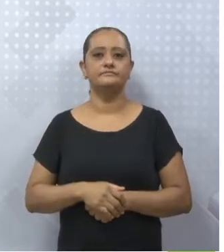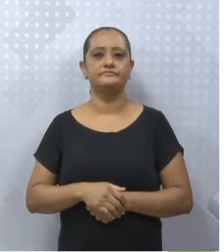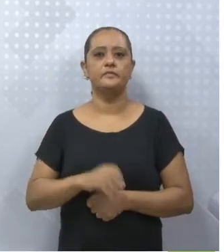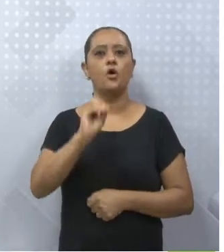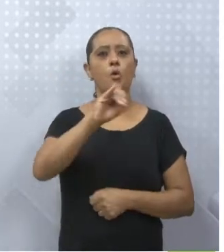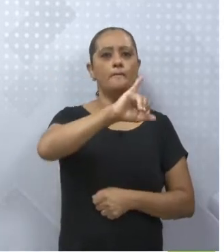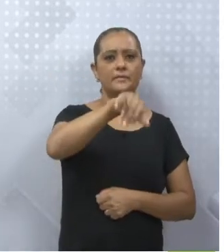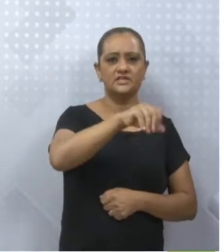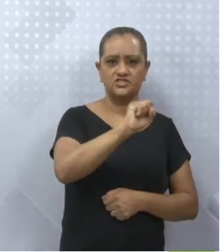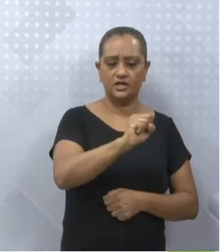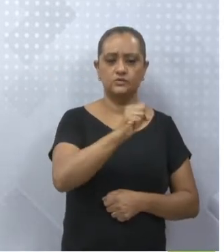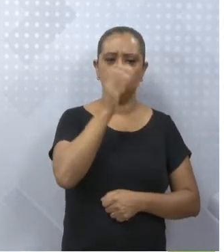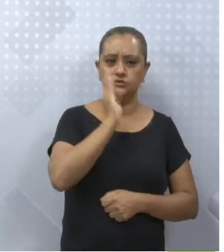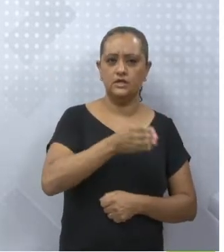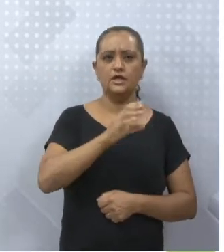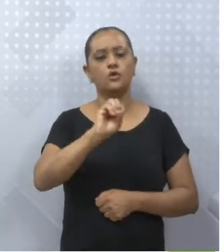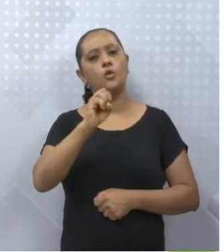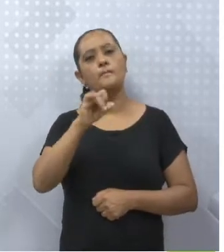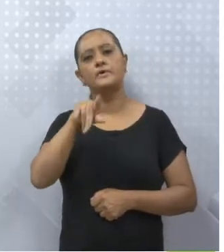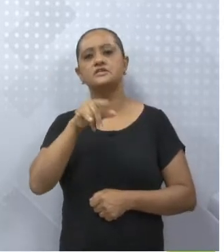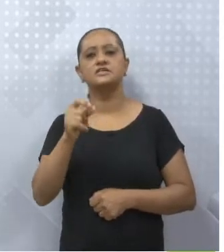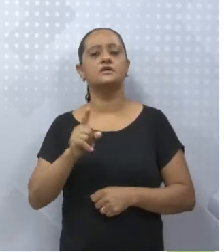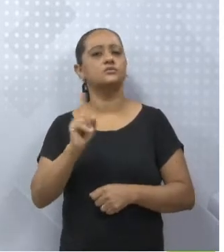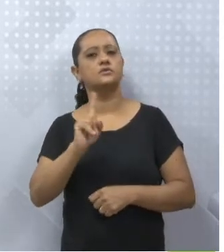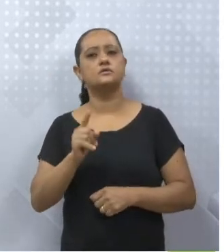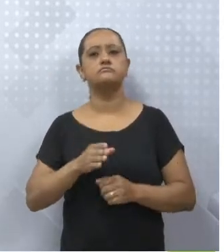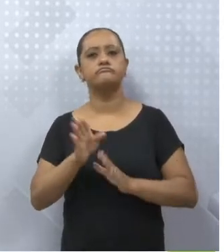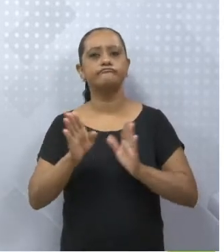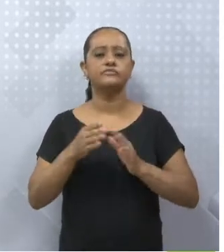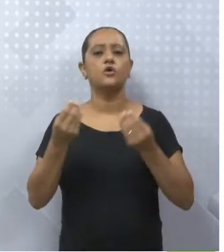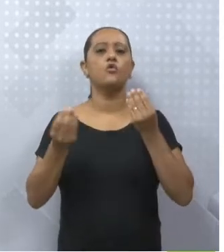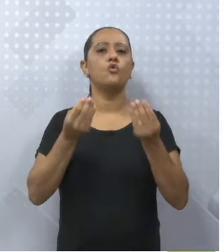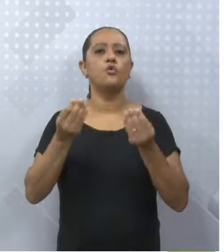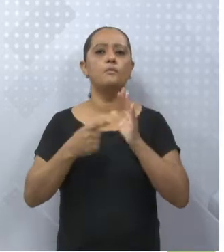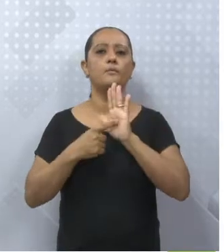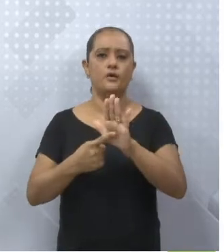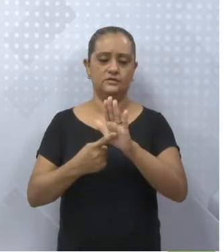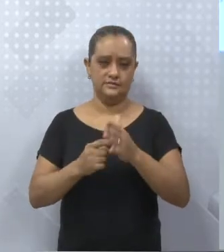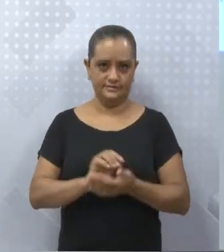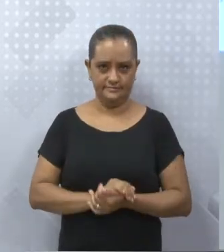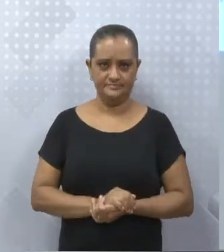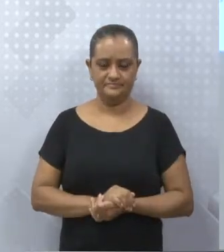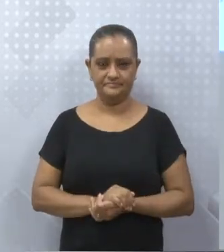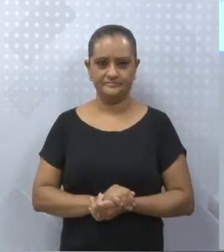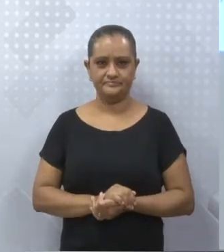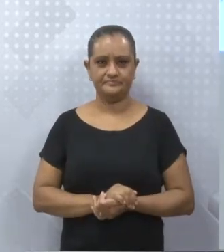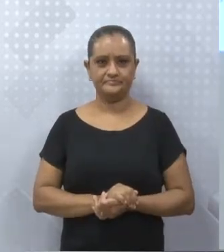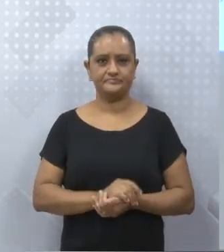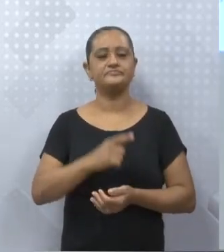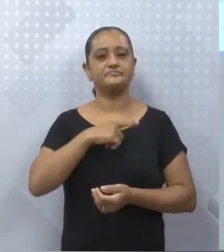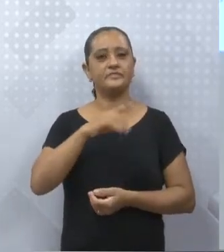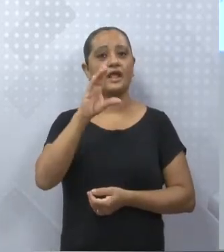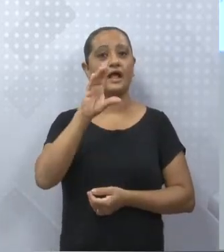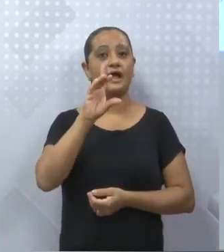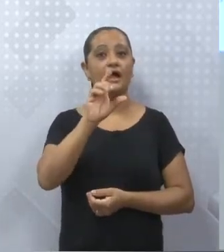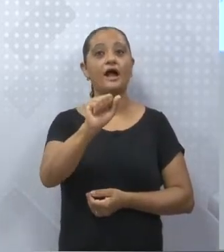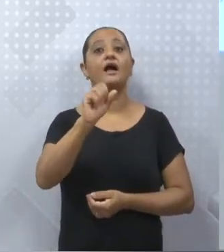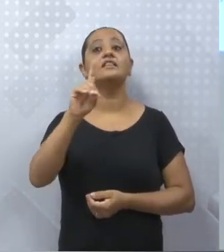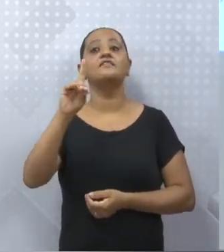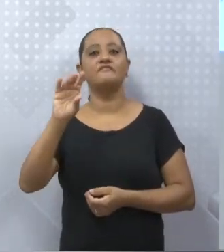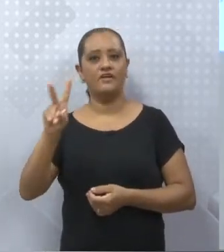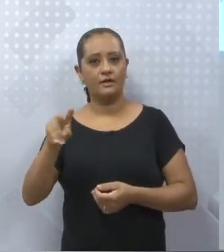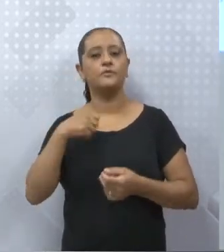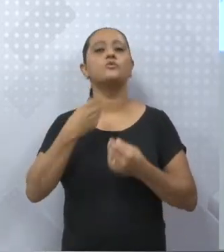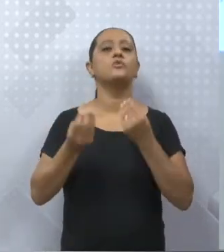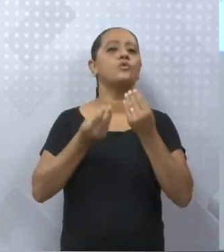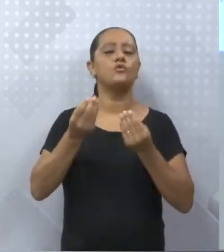indireto. Apresenta sentido completo, exigindo muitas vezes uma adjunta adverbial, que é o advérbio. Foi isso que eu comentei já com vocês.